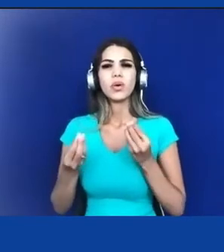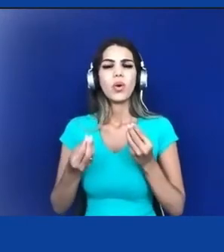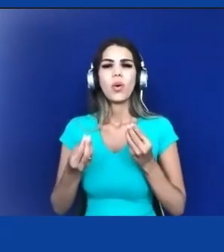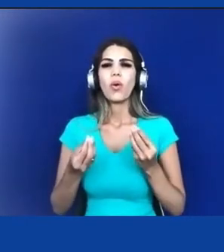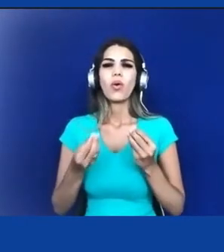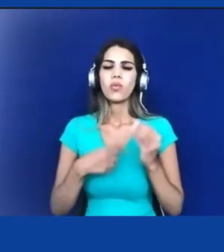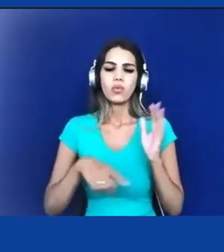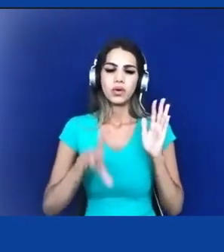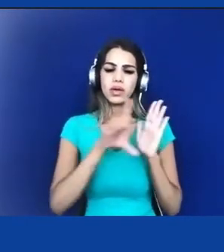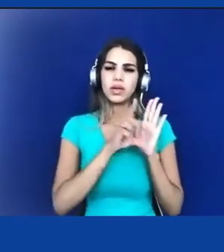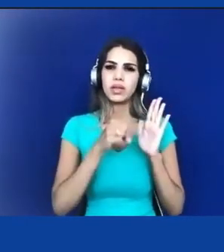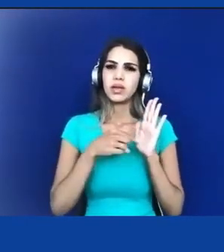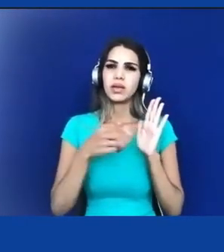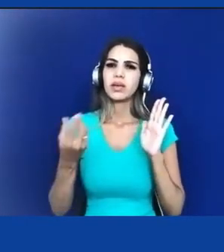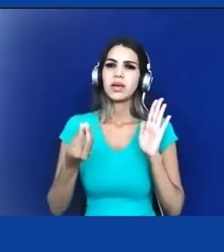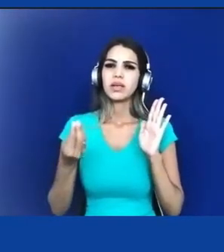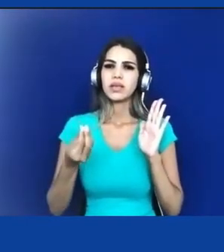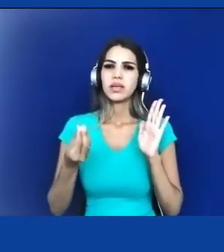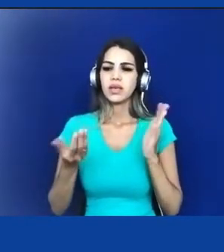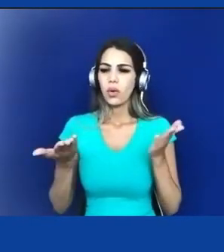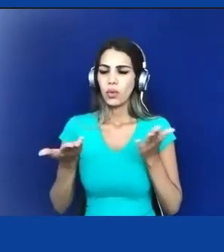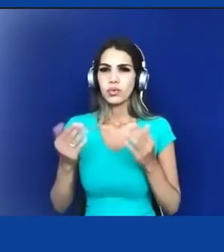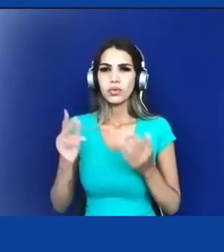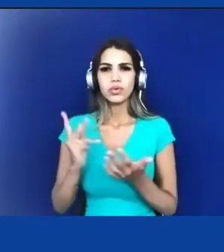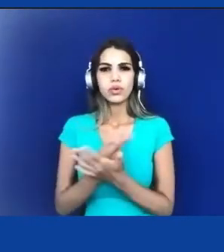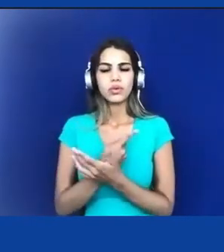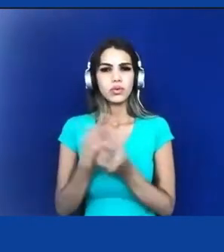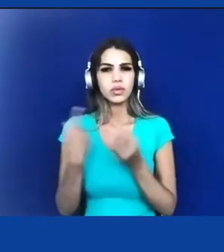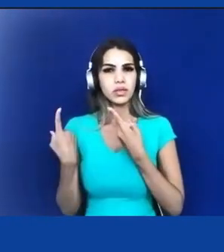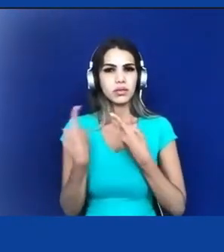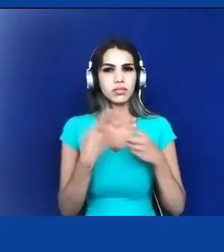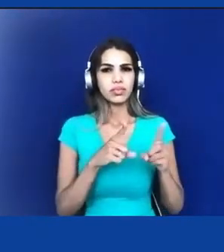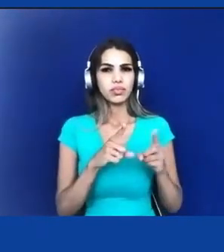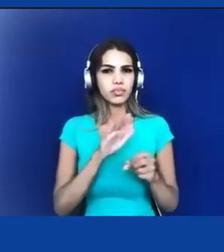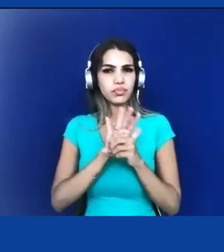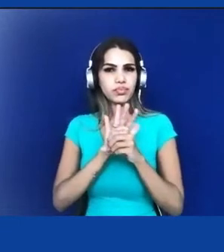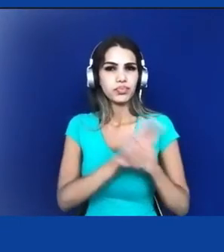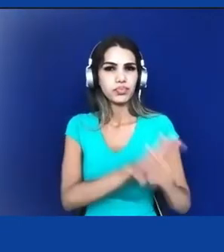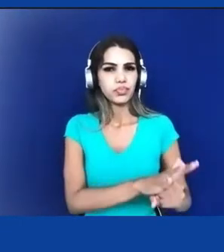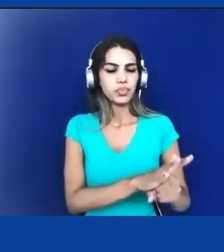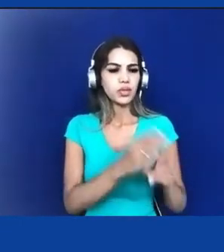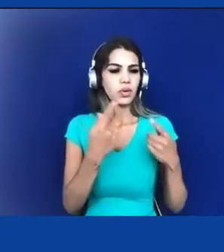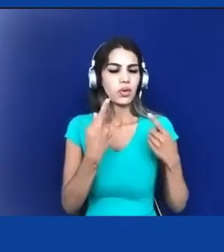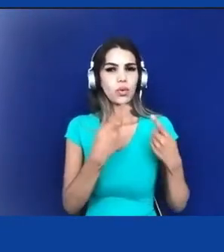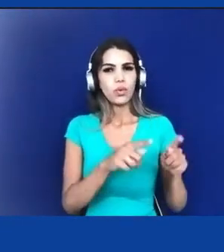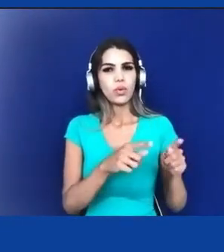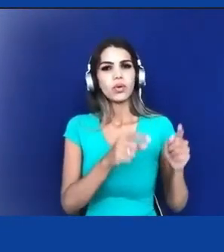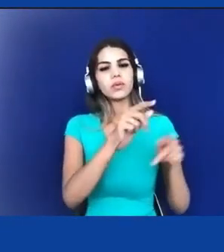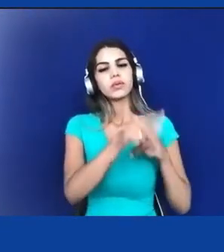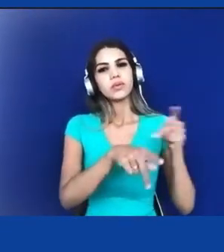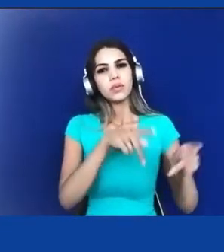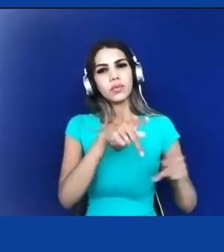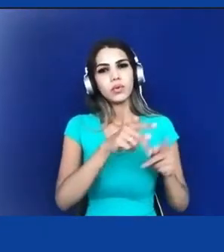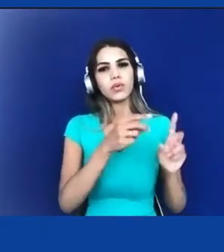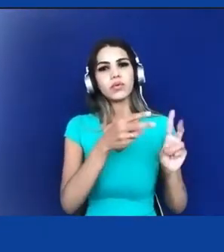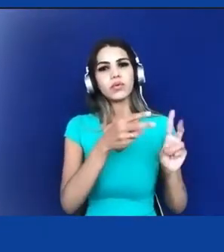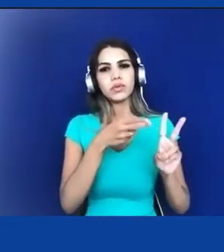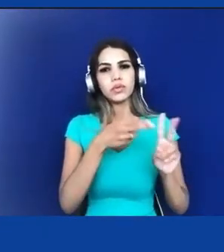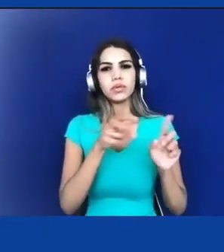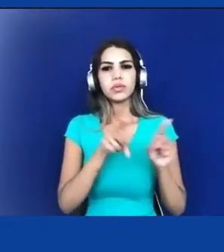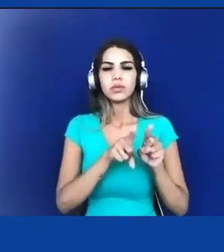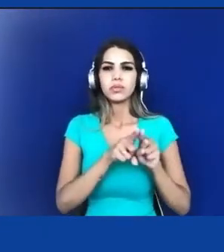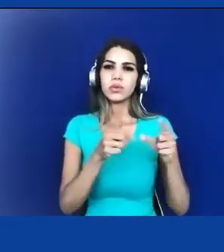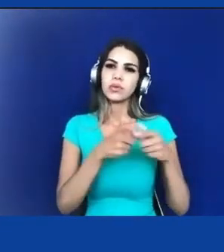e violência contra os povos indígenas mas também grande parte da população brasileira a população